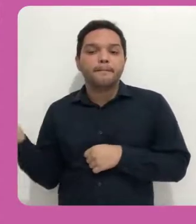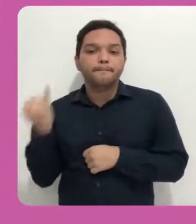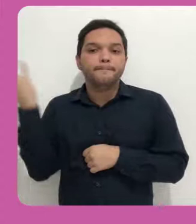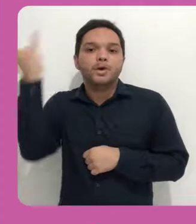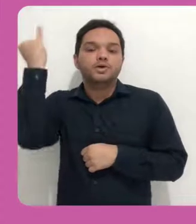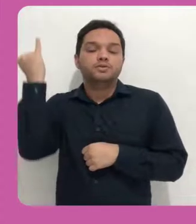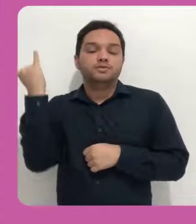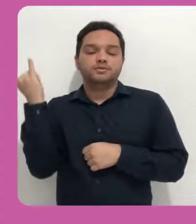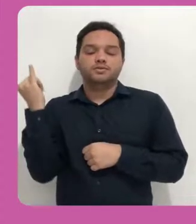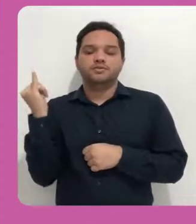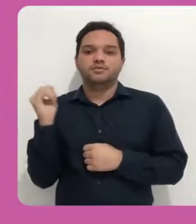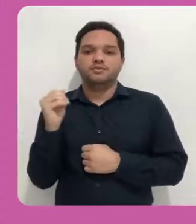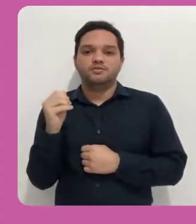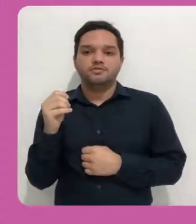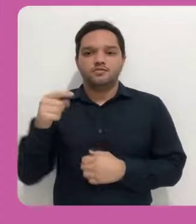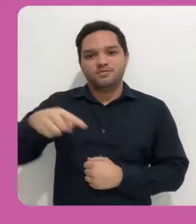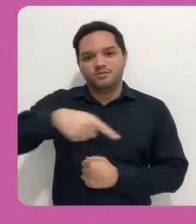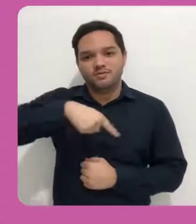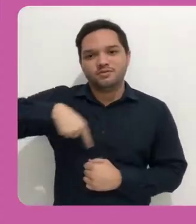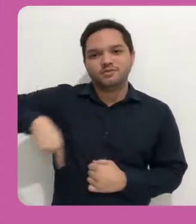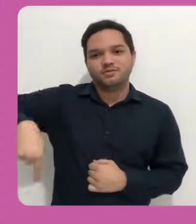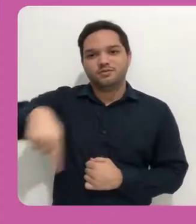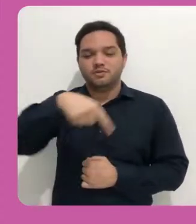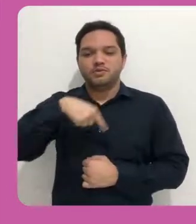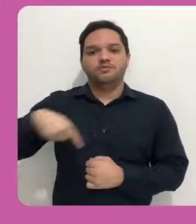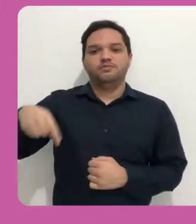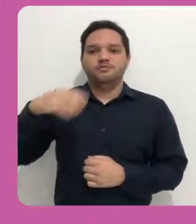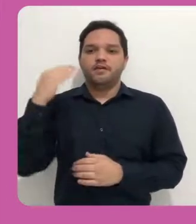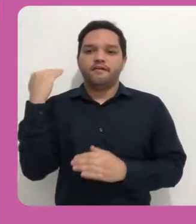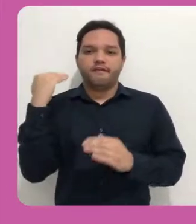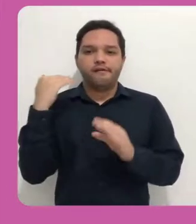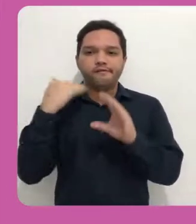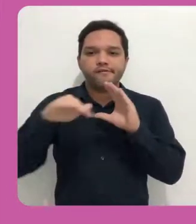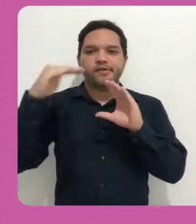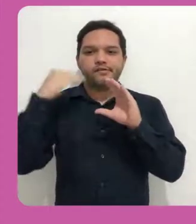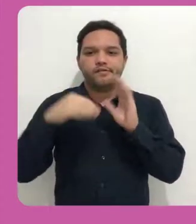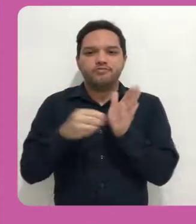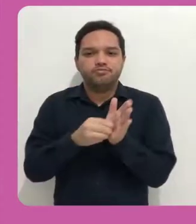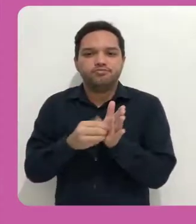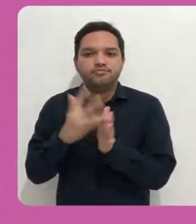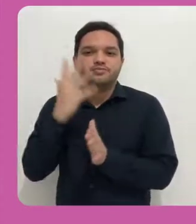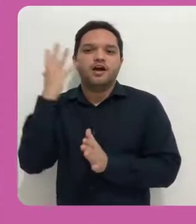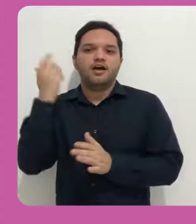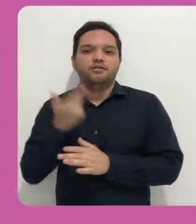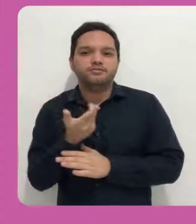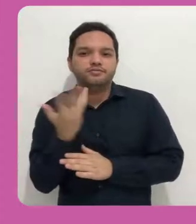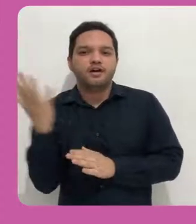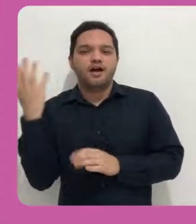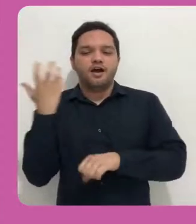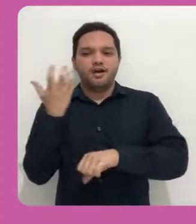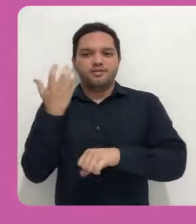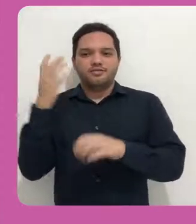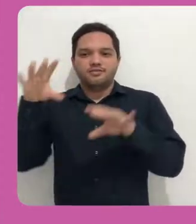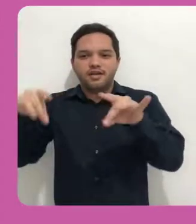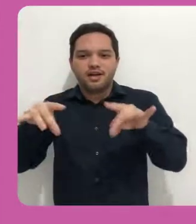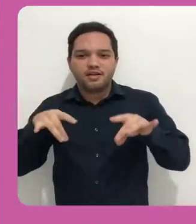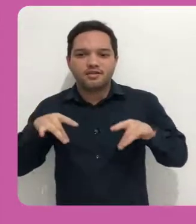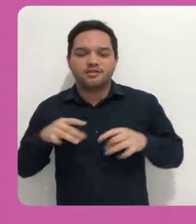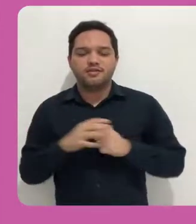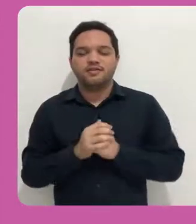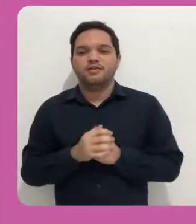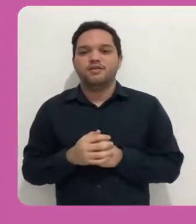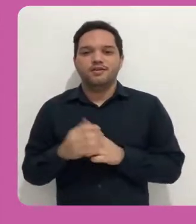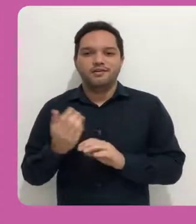envia diversos arquivos na nossa disciplina. Como eu já comentei, normalmente